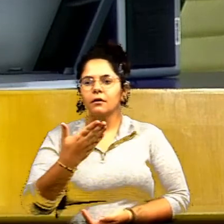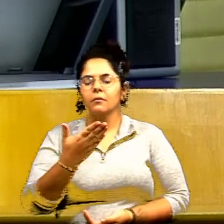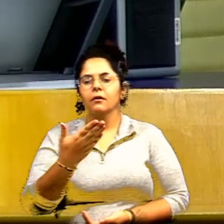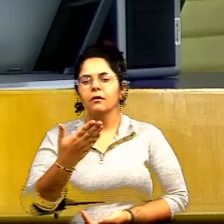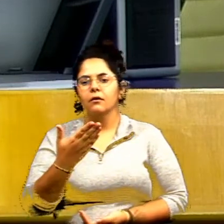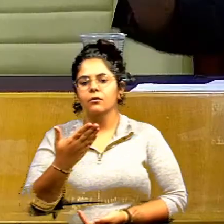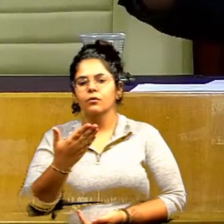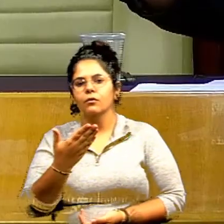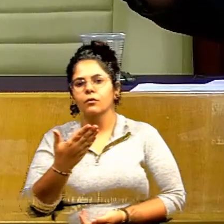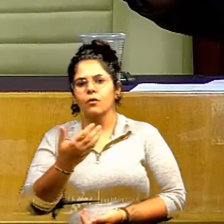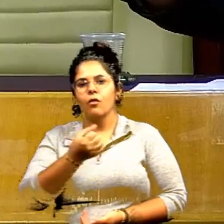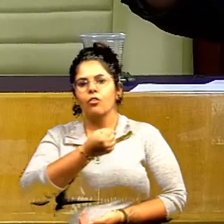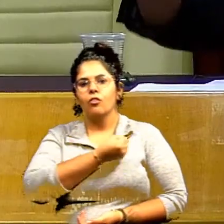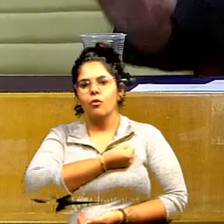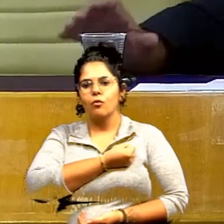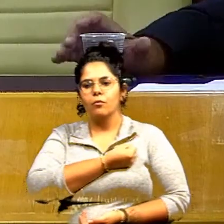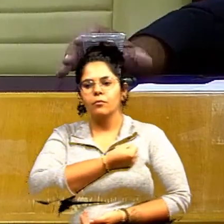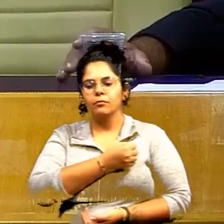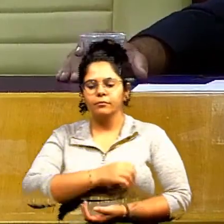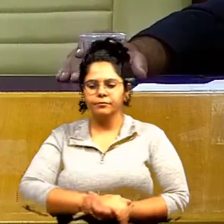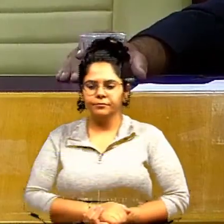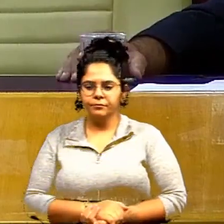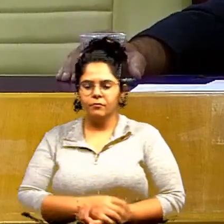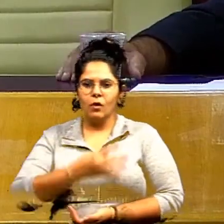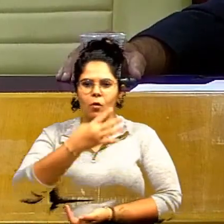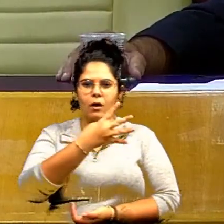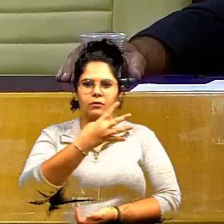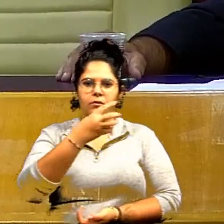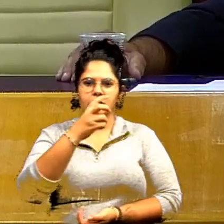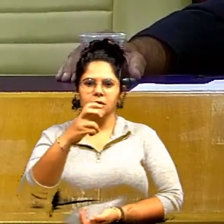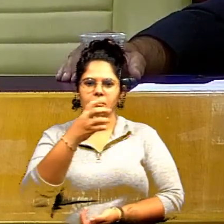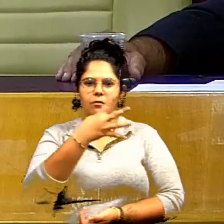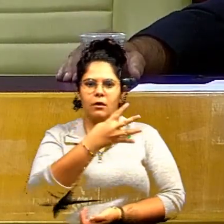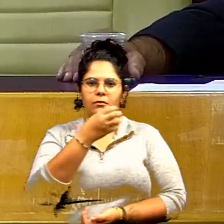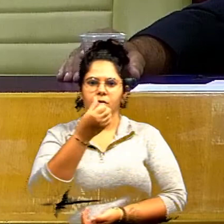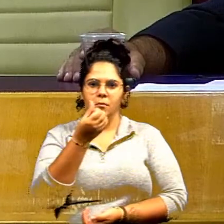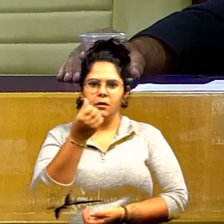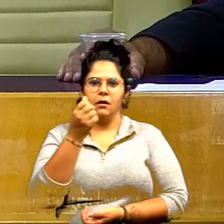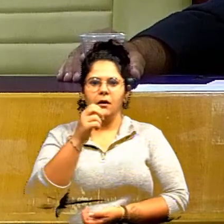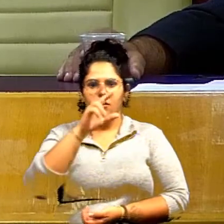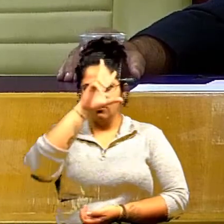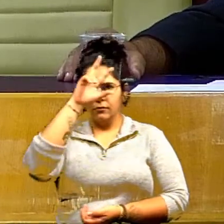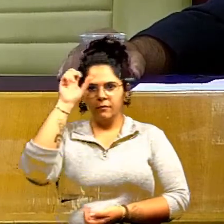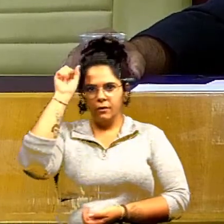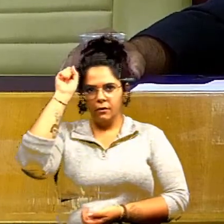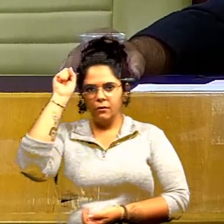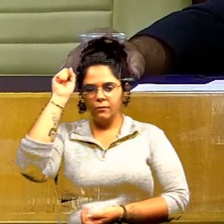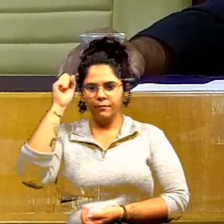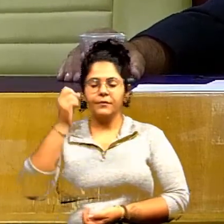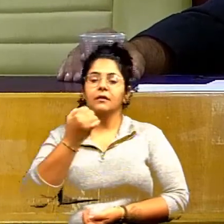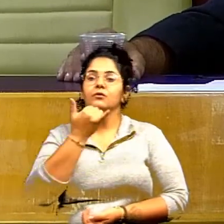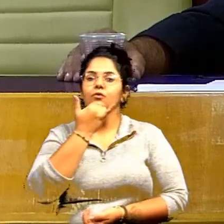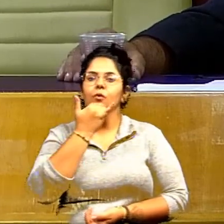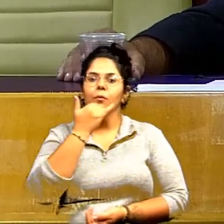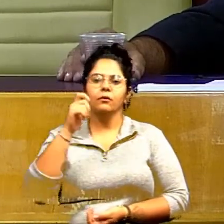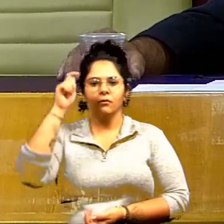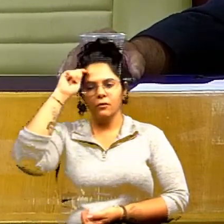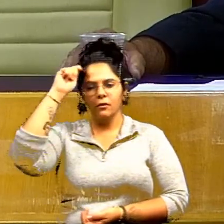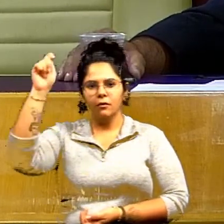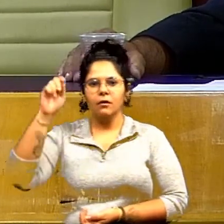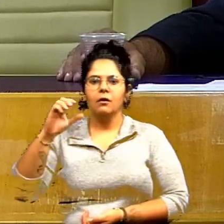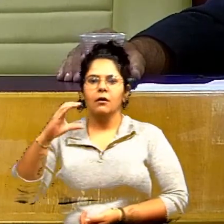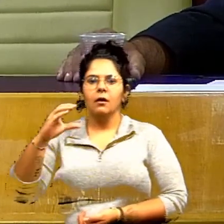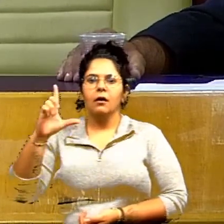Alvaro só um minuto excelência 4546 2020 do vereador Cleber Moraes solicitação